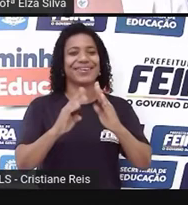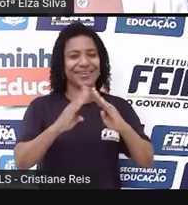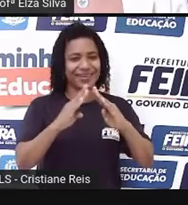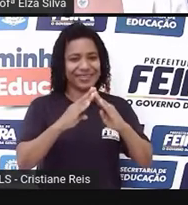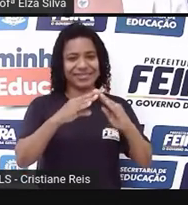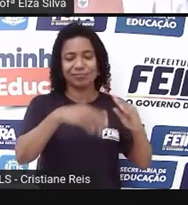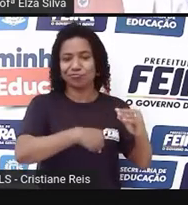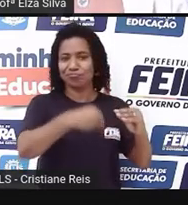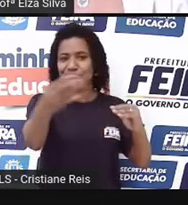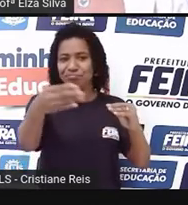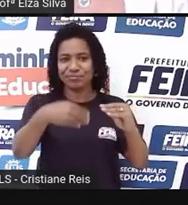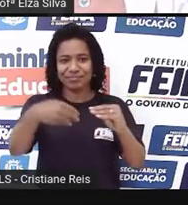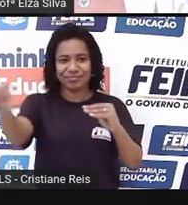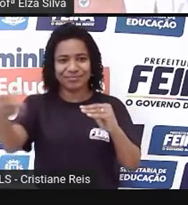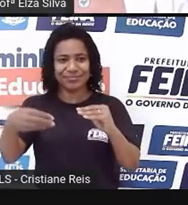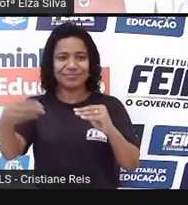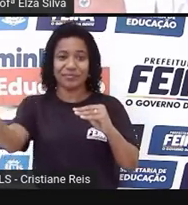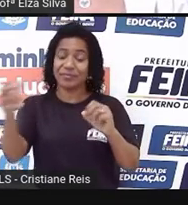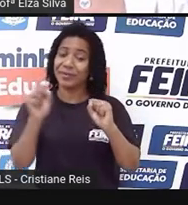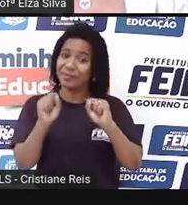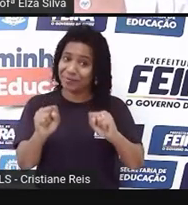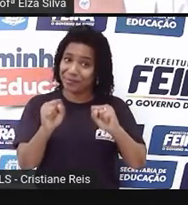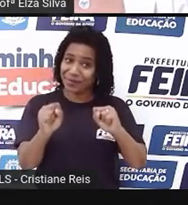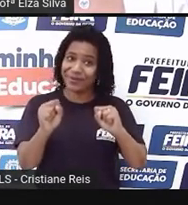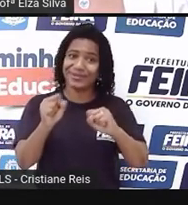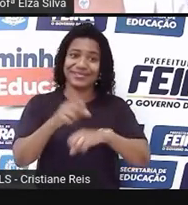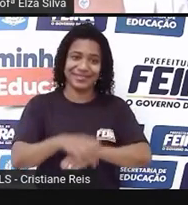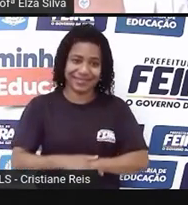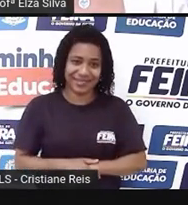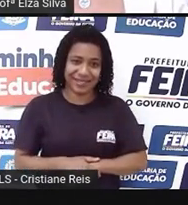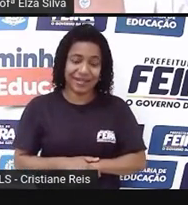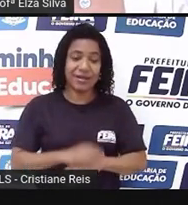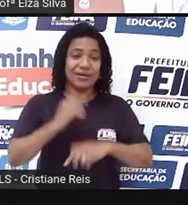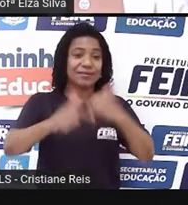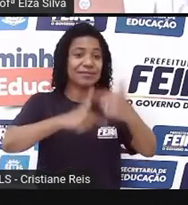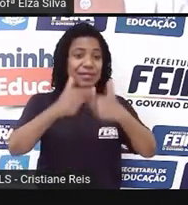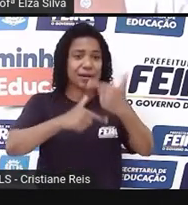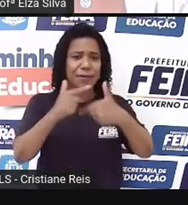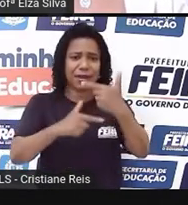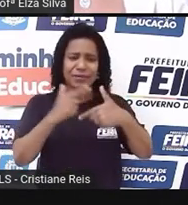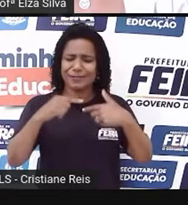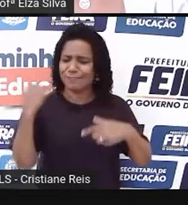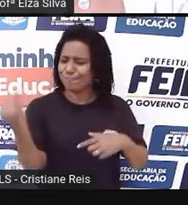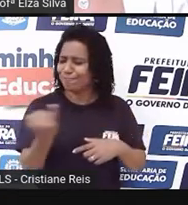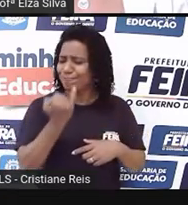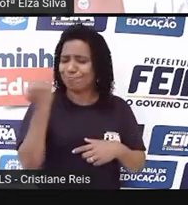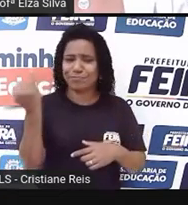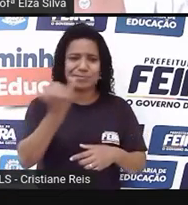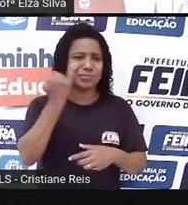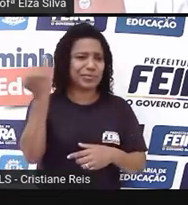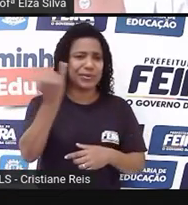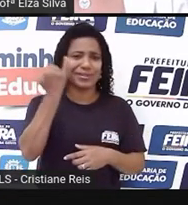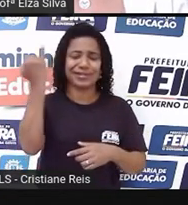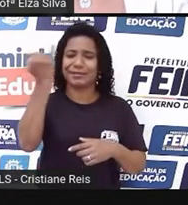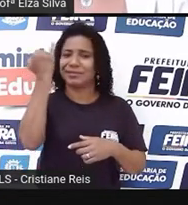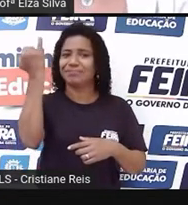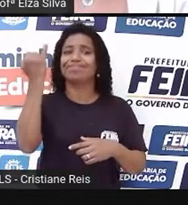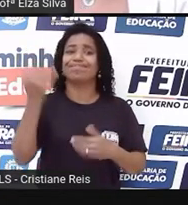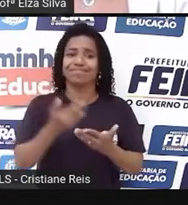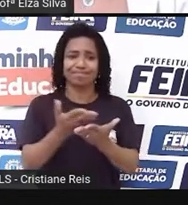Não é verdade? Então, eles desenvolvem um serviço de extrema importância para a sociedade.